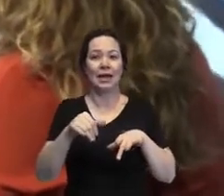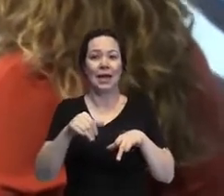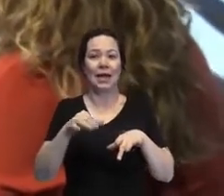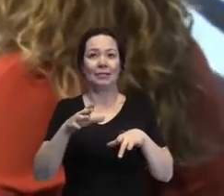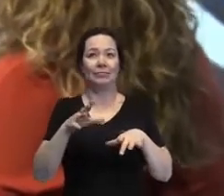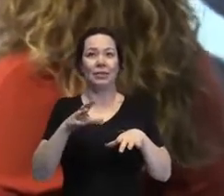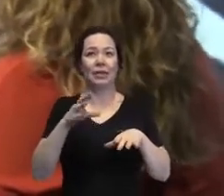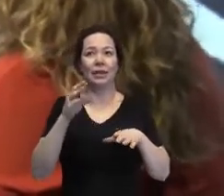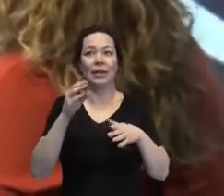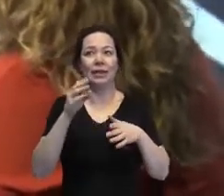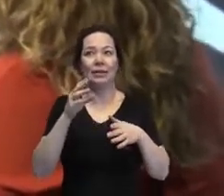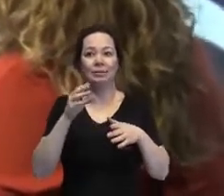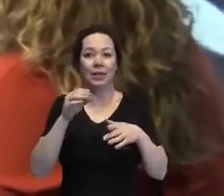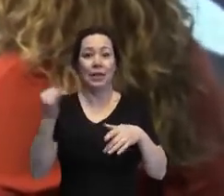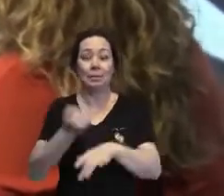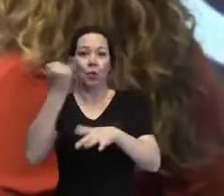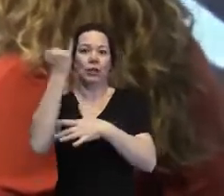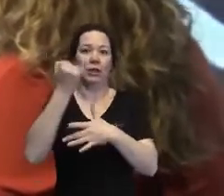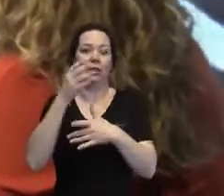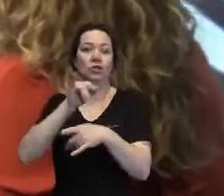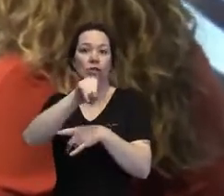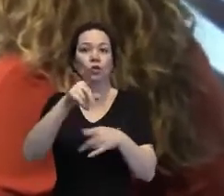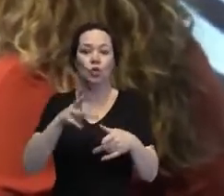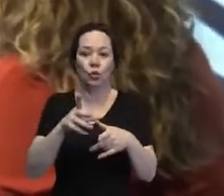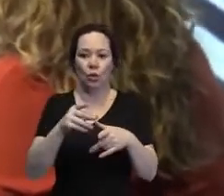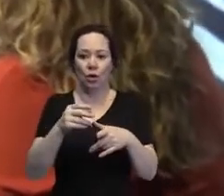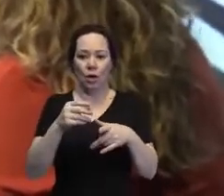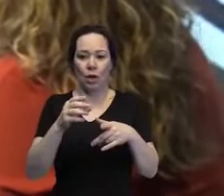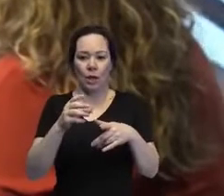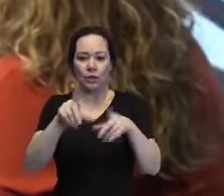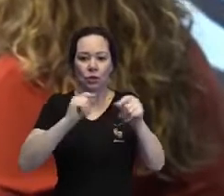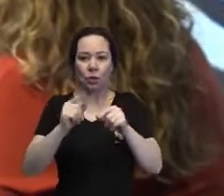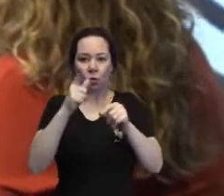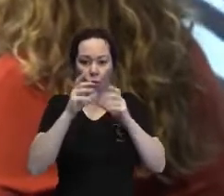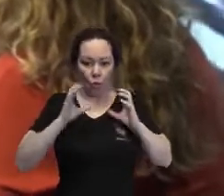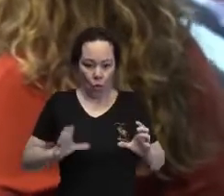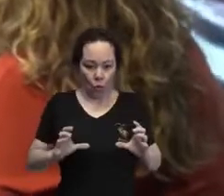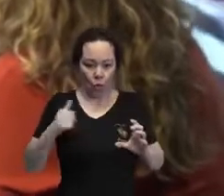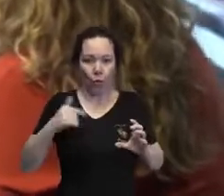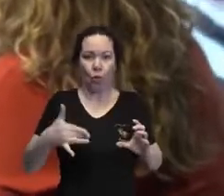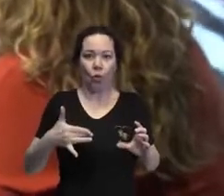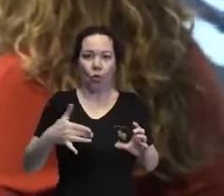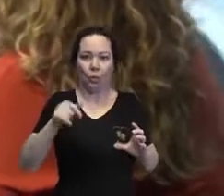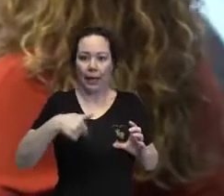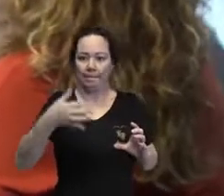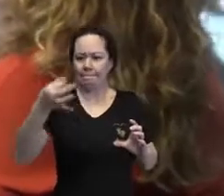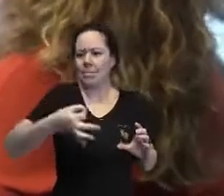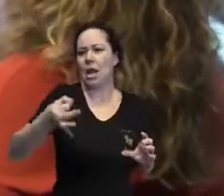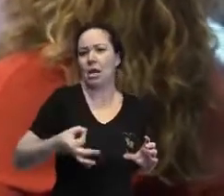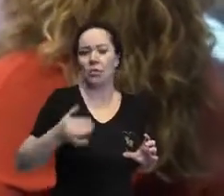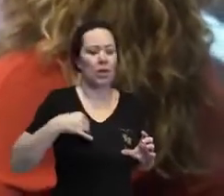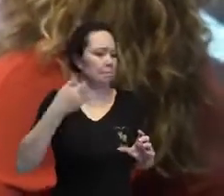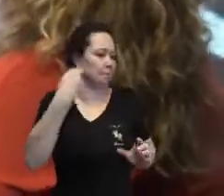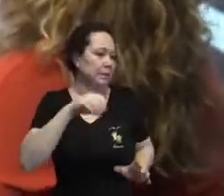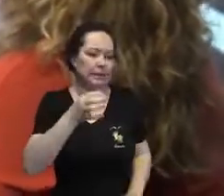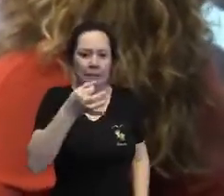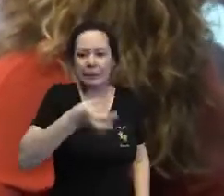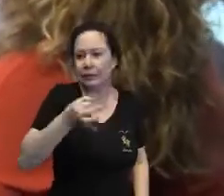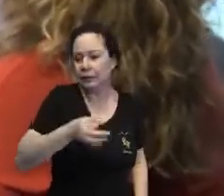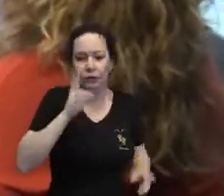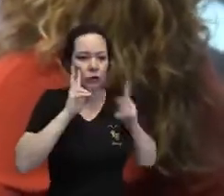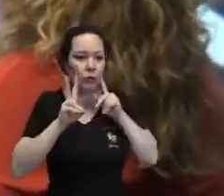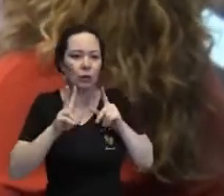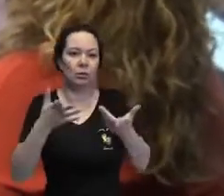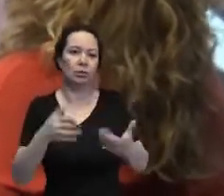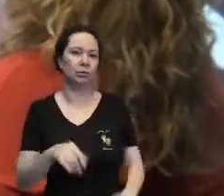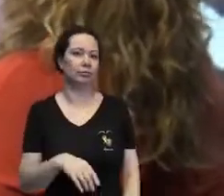se a gente bota toda a nossa expectativa de valor nesse corpo tido como perfeito, a gente está fadado